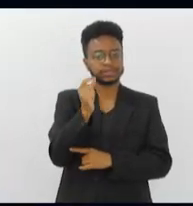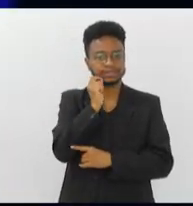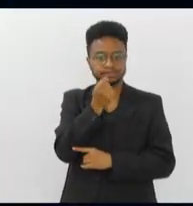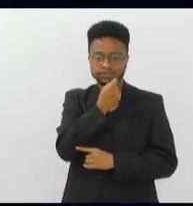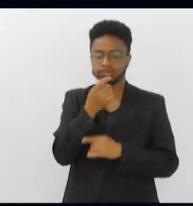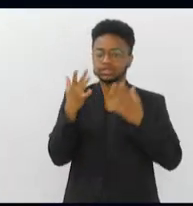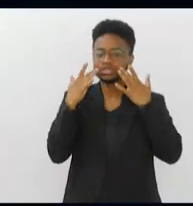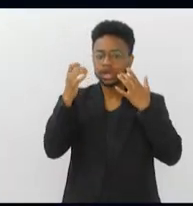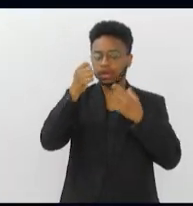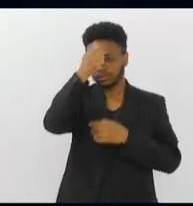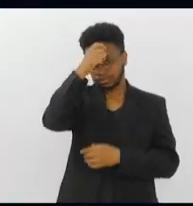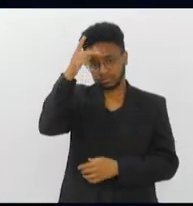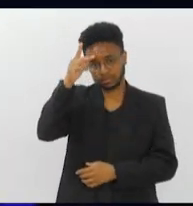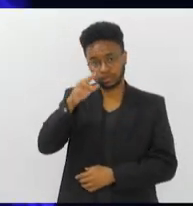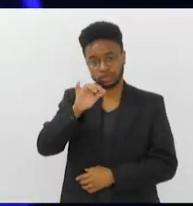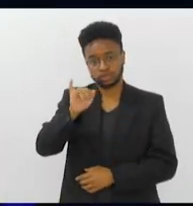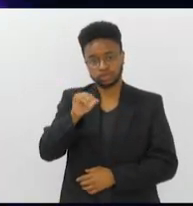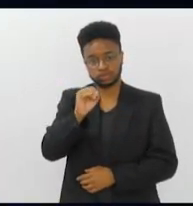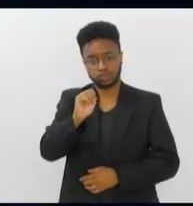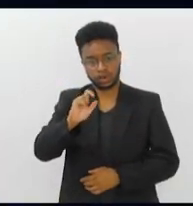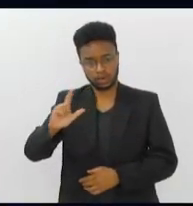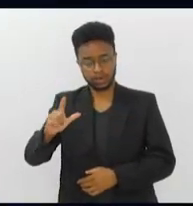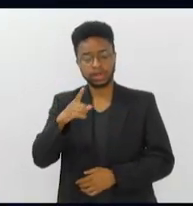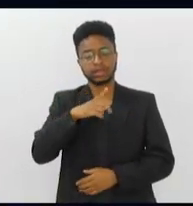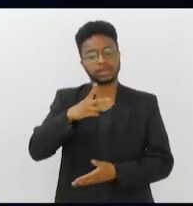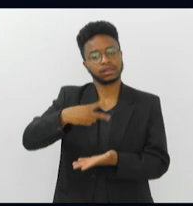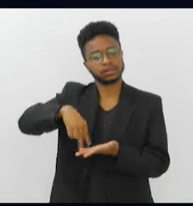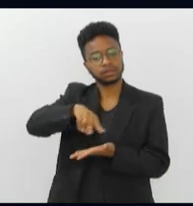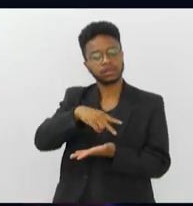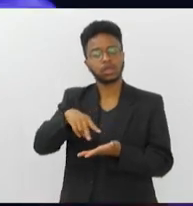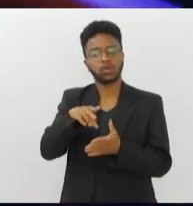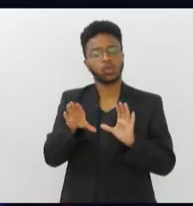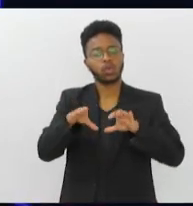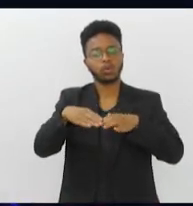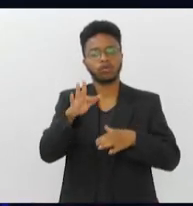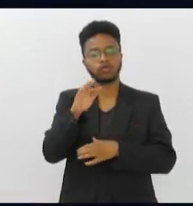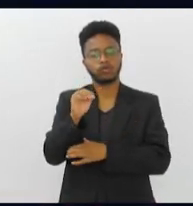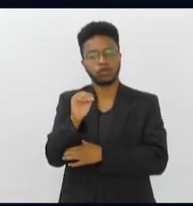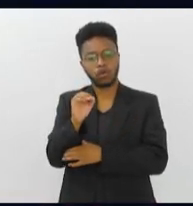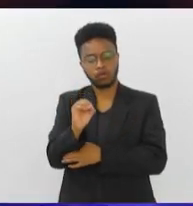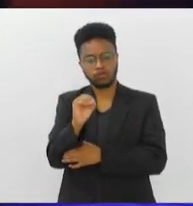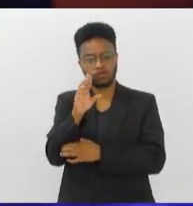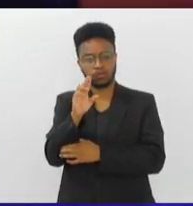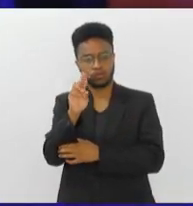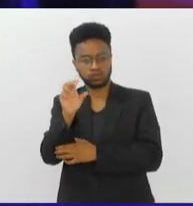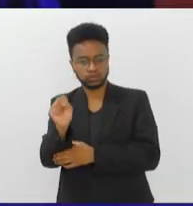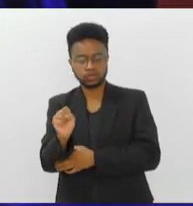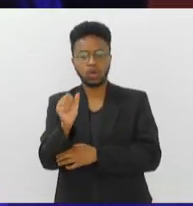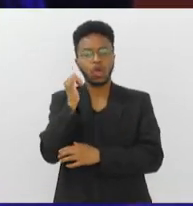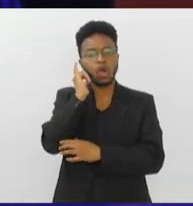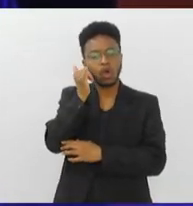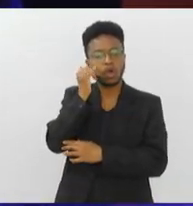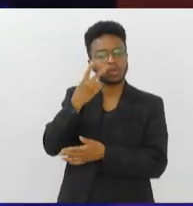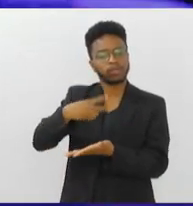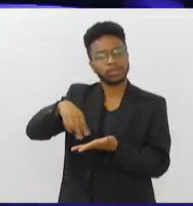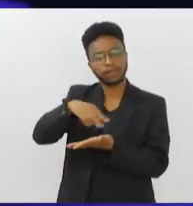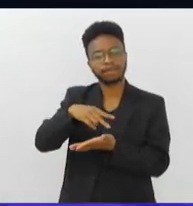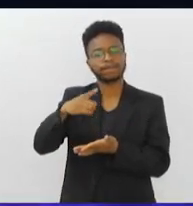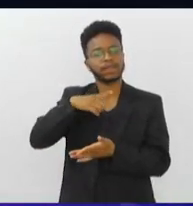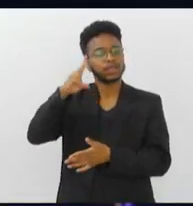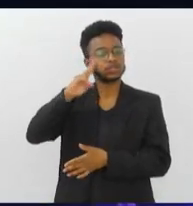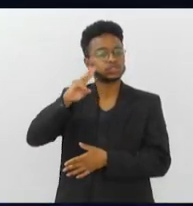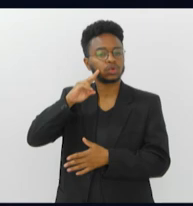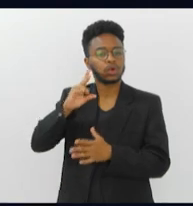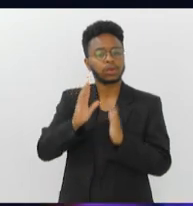Municipal Joel Barcelos. Bailarinos da Focus Companhia de Dança contam, numa narrativa coreográfica, uma história que atravessa as